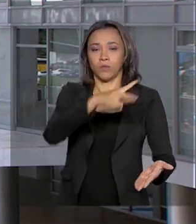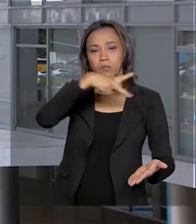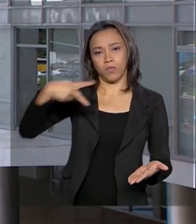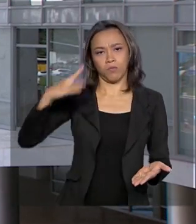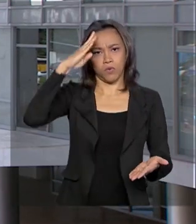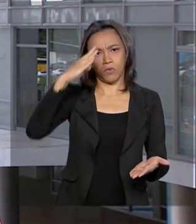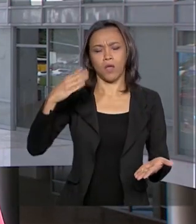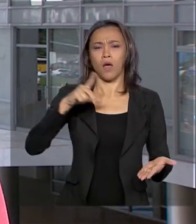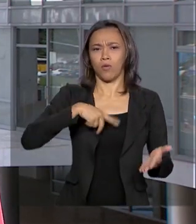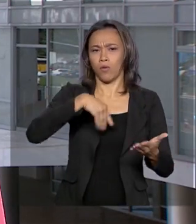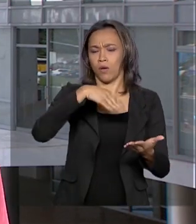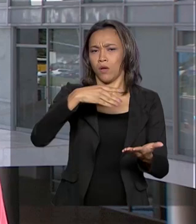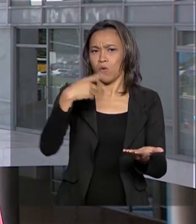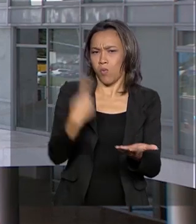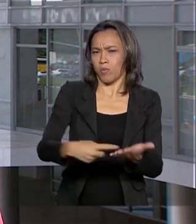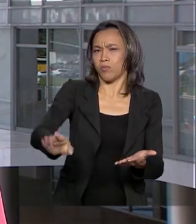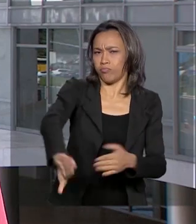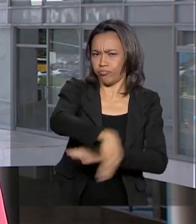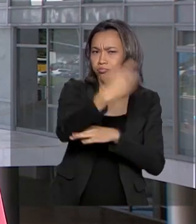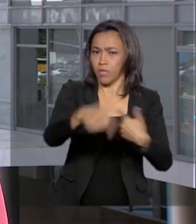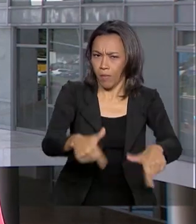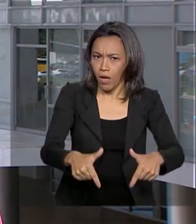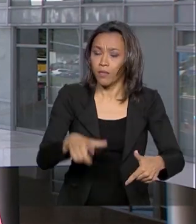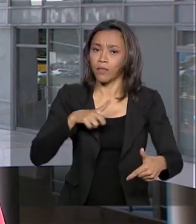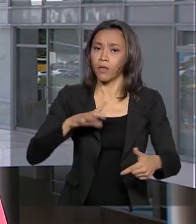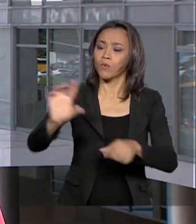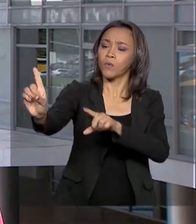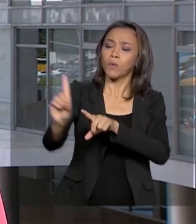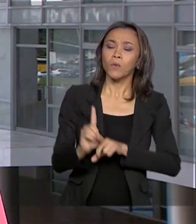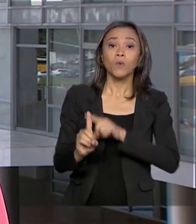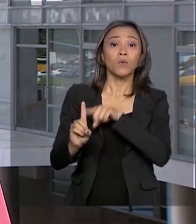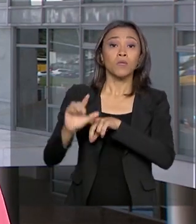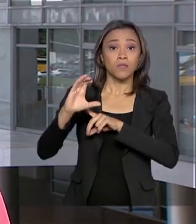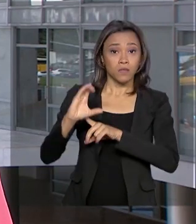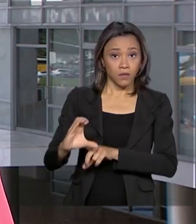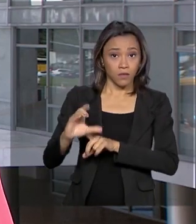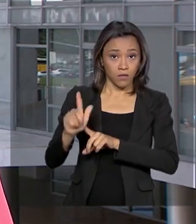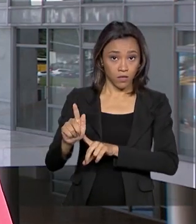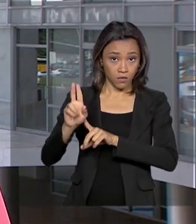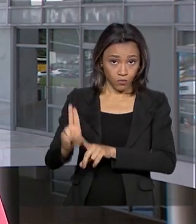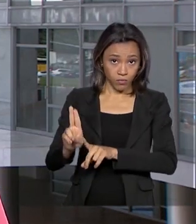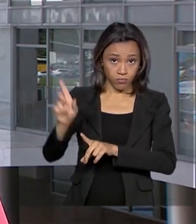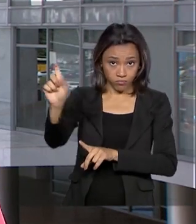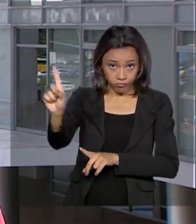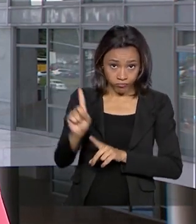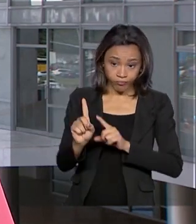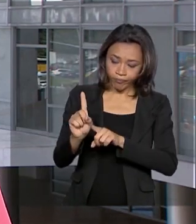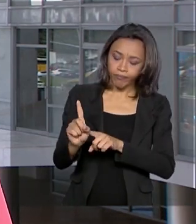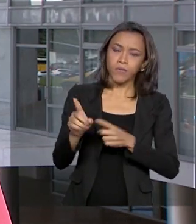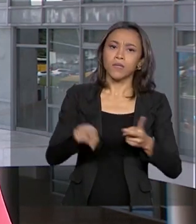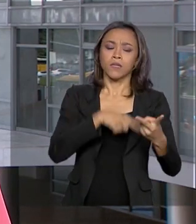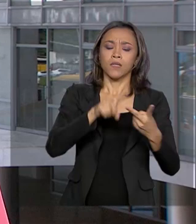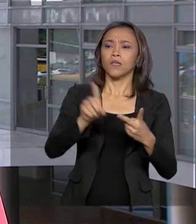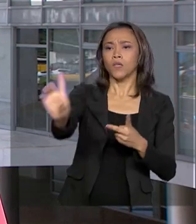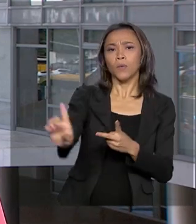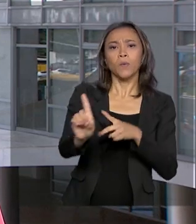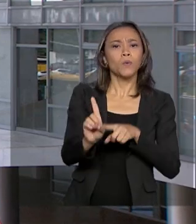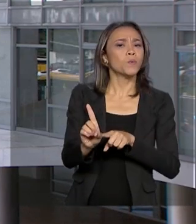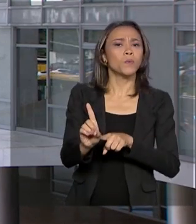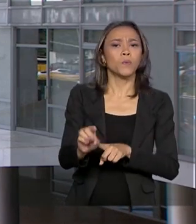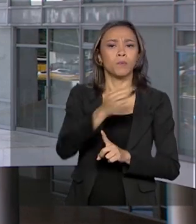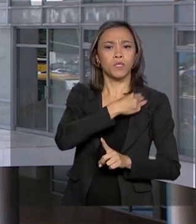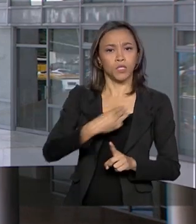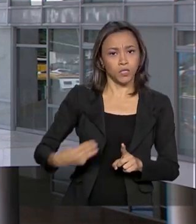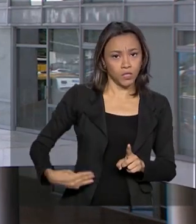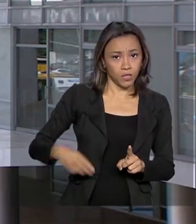recebe aqui no Palácio do Planalto o ministro da Controladoria Geral da União, Wagner Rosário, e Bento Albuquerque, ministro de